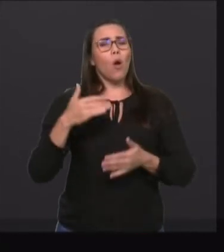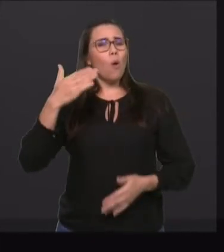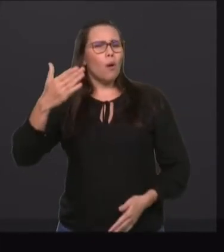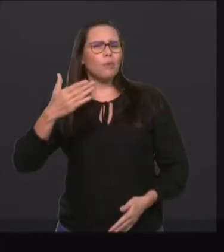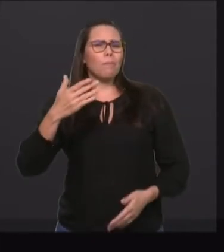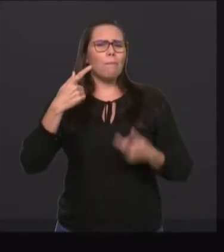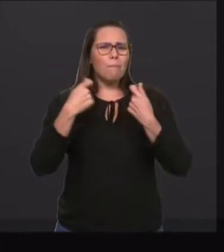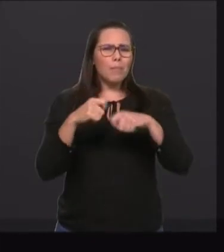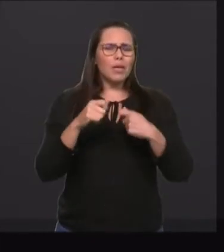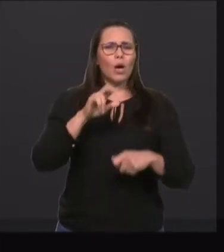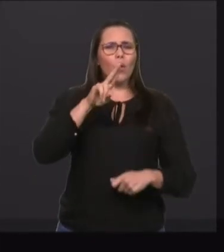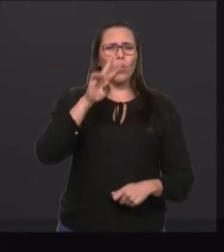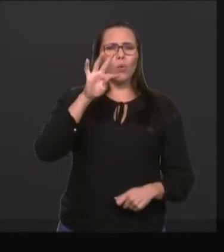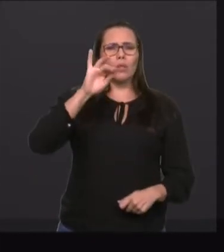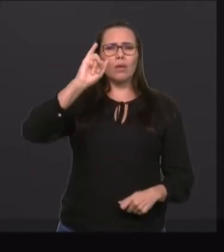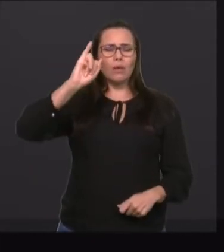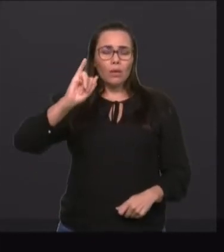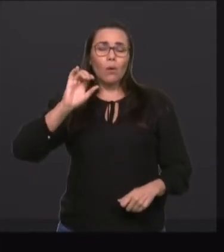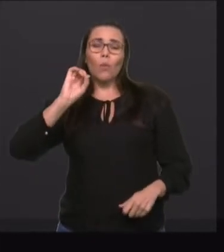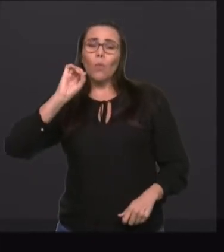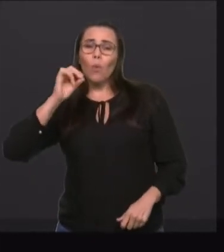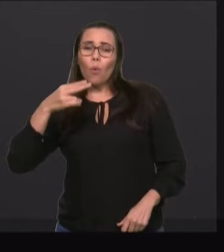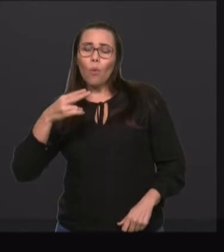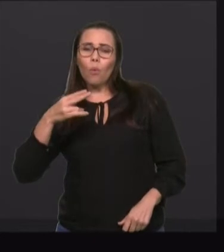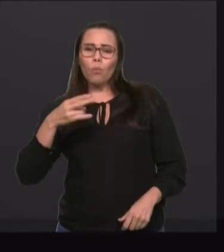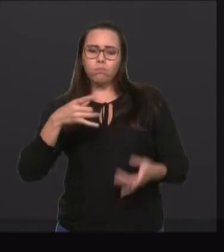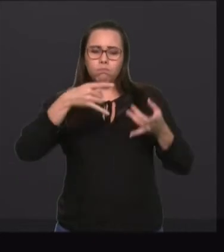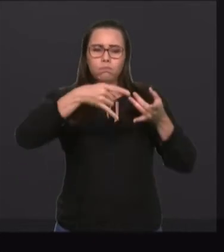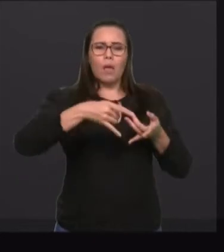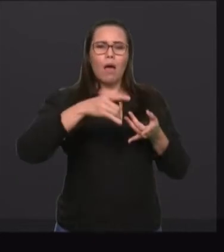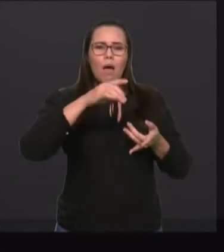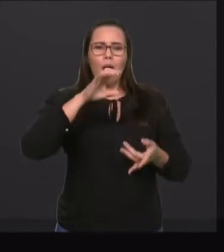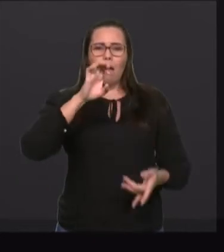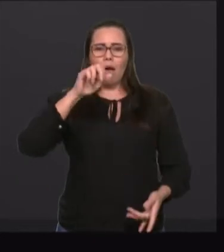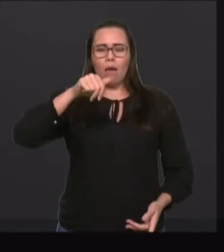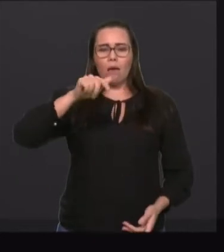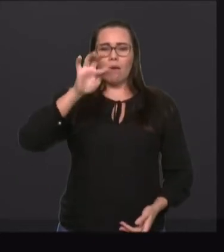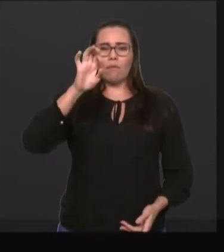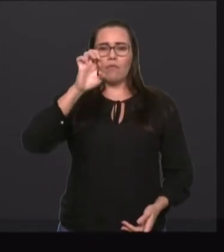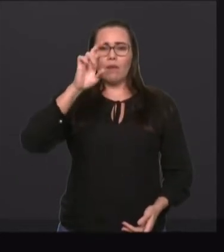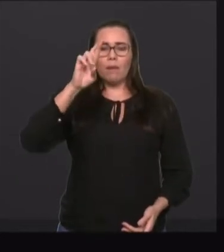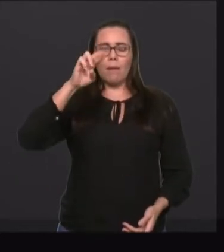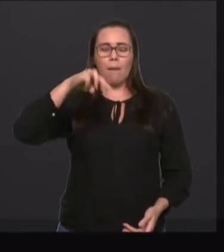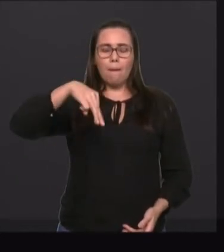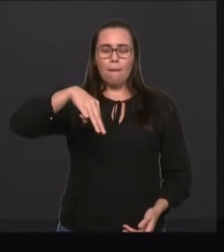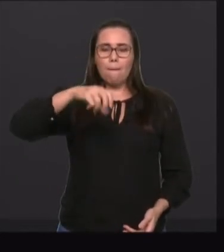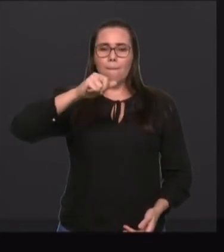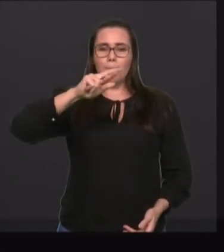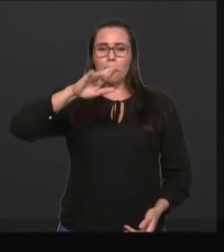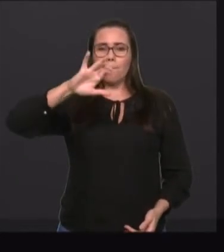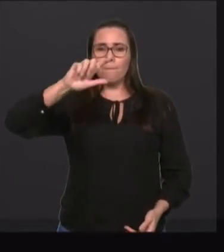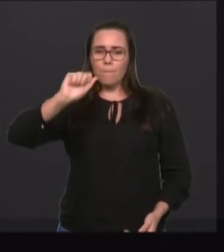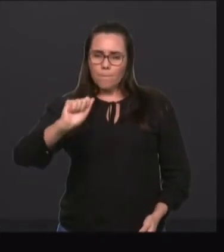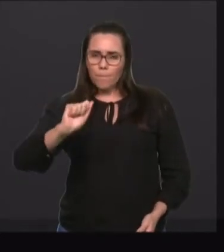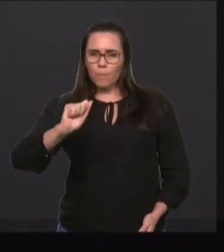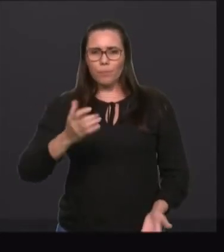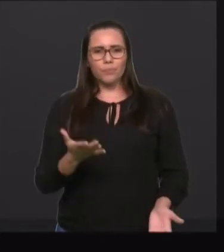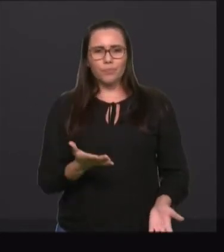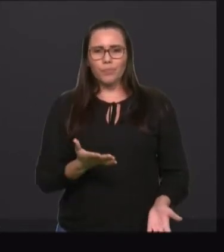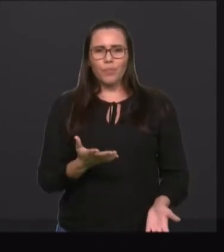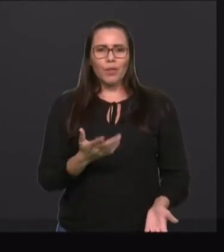enfermaria, o hospital da rede privada já não disponibiliza, porque estão todos ocupados. É uma forma de uma